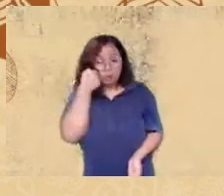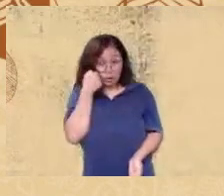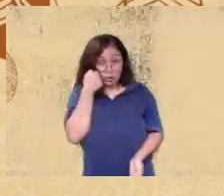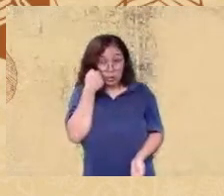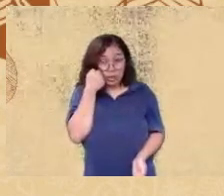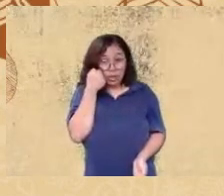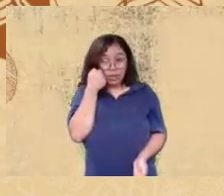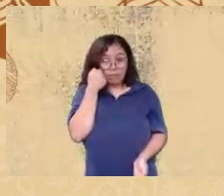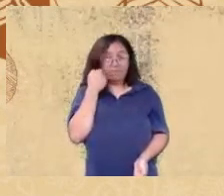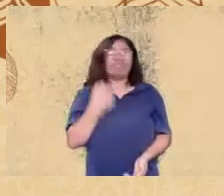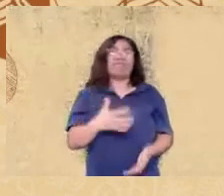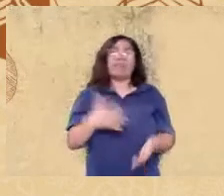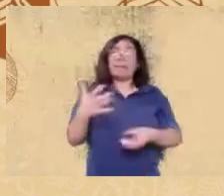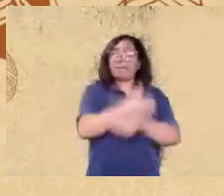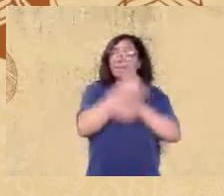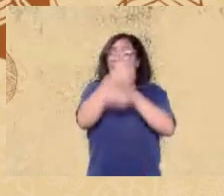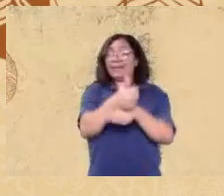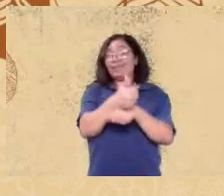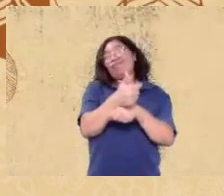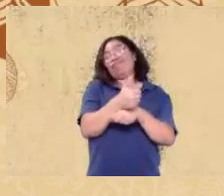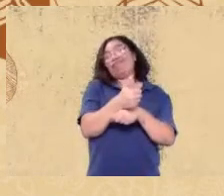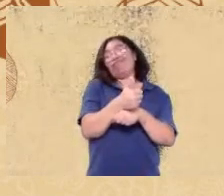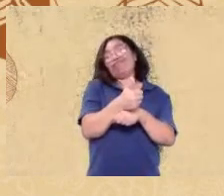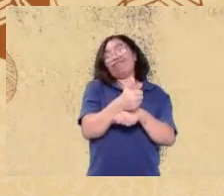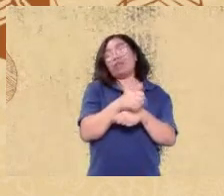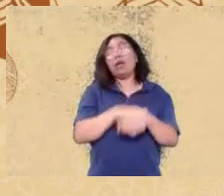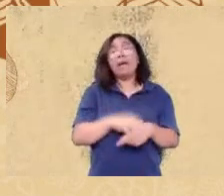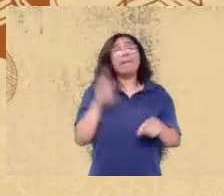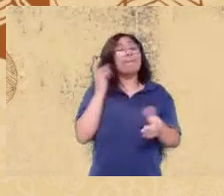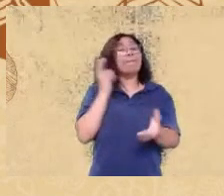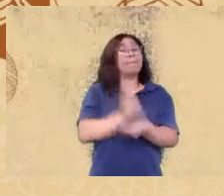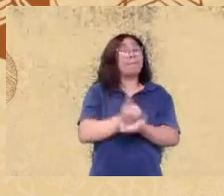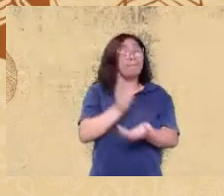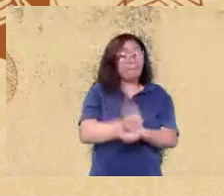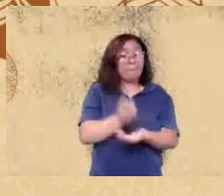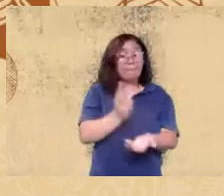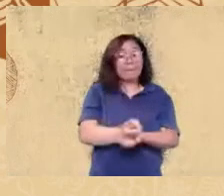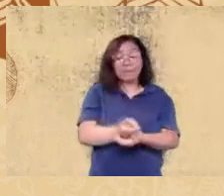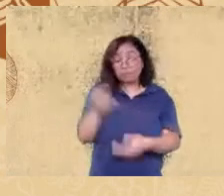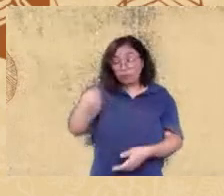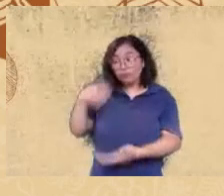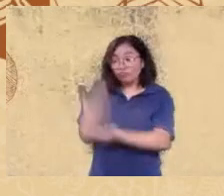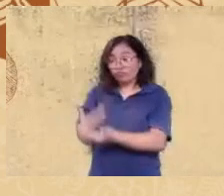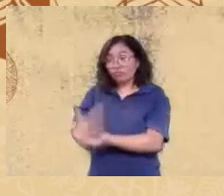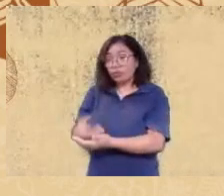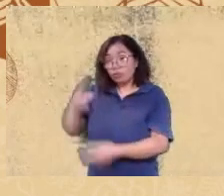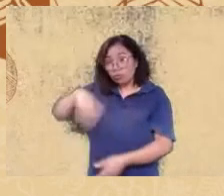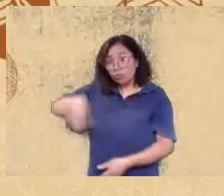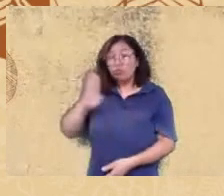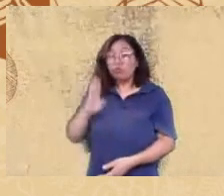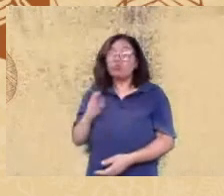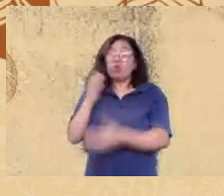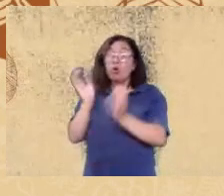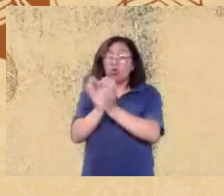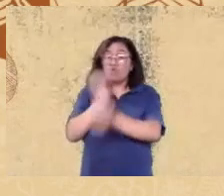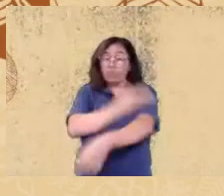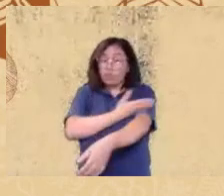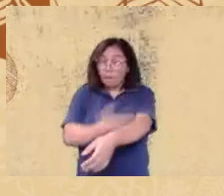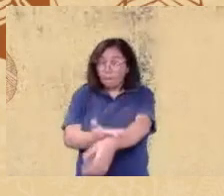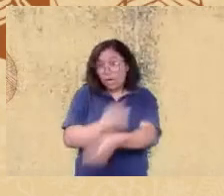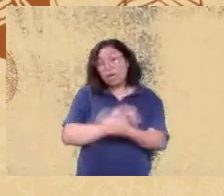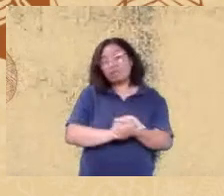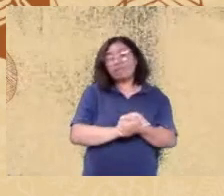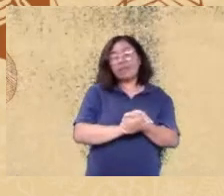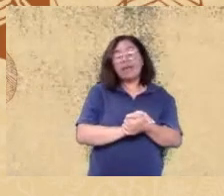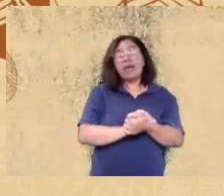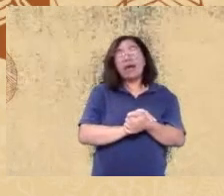branca e mesmo quando se utilizam os scores os percentis a intenção não foi dizer olha brancos são melhores que negros